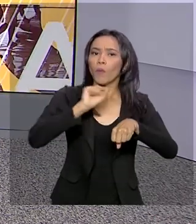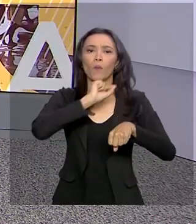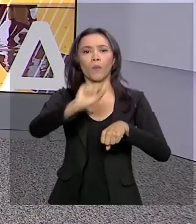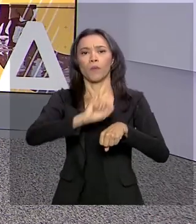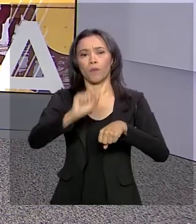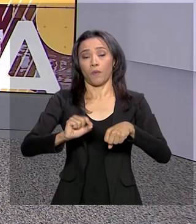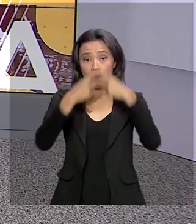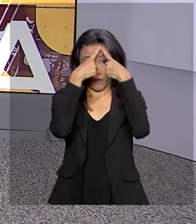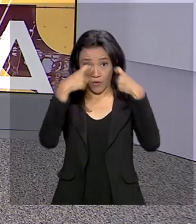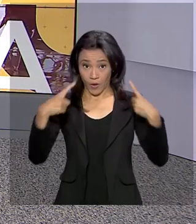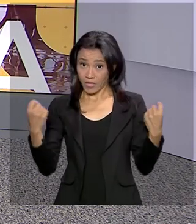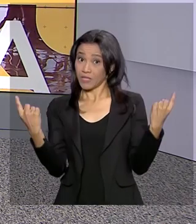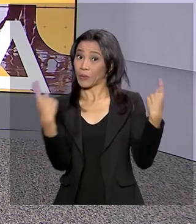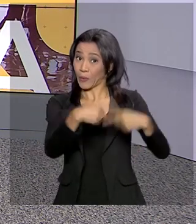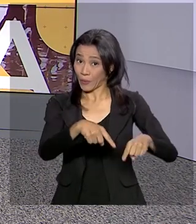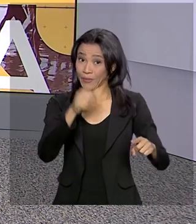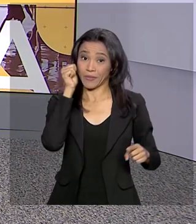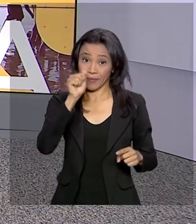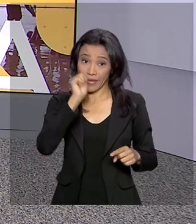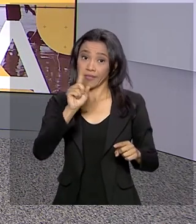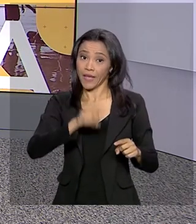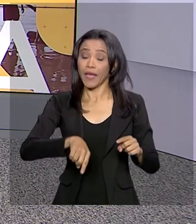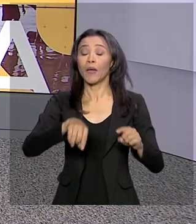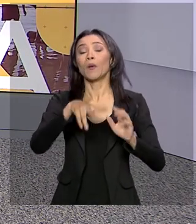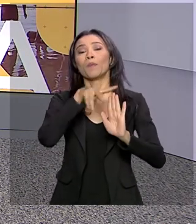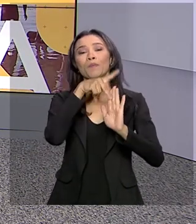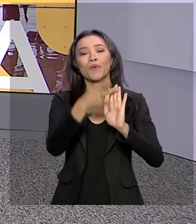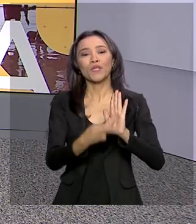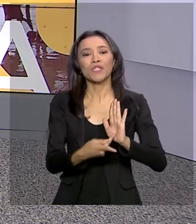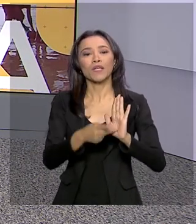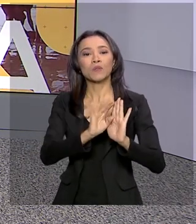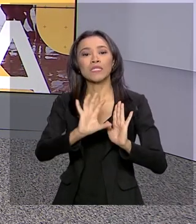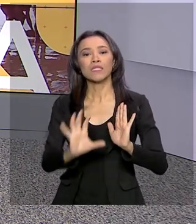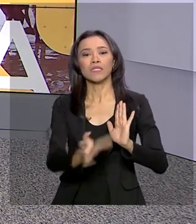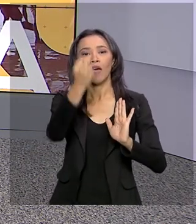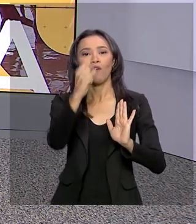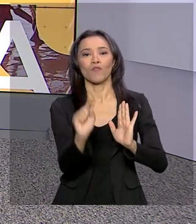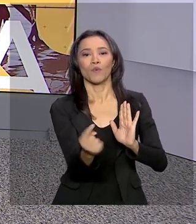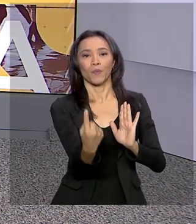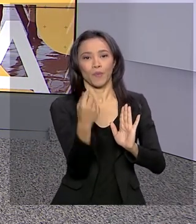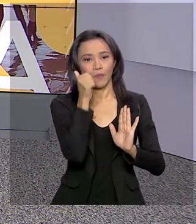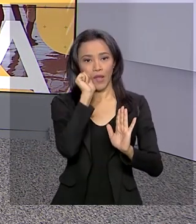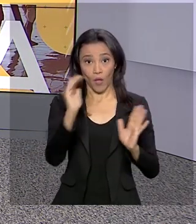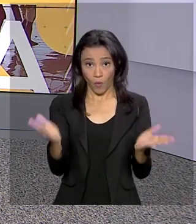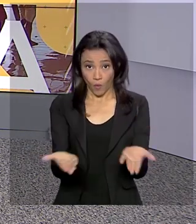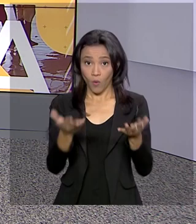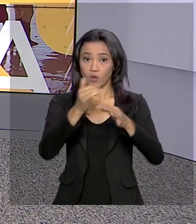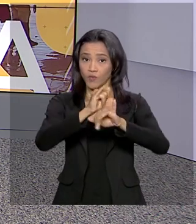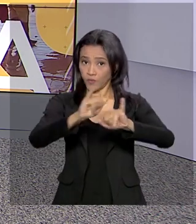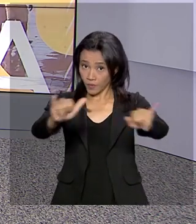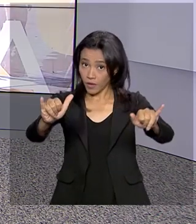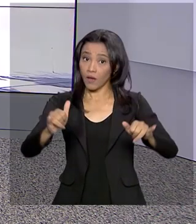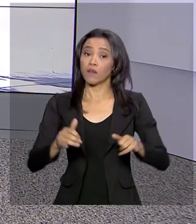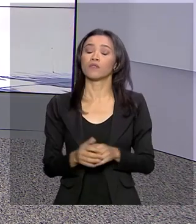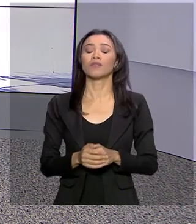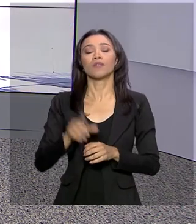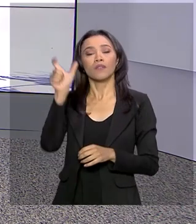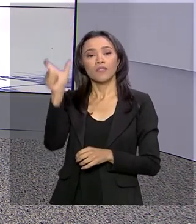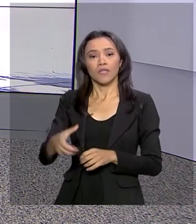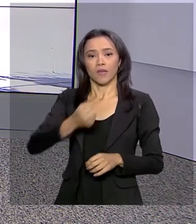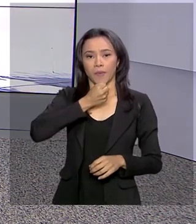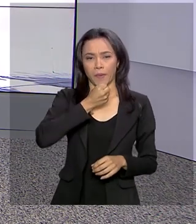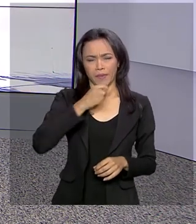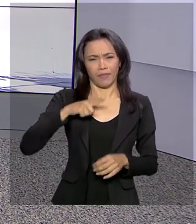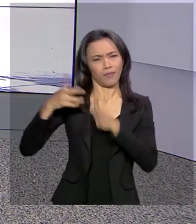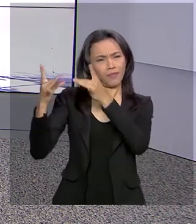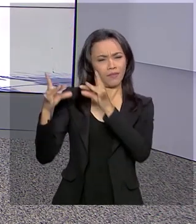violência contra as mulheres. É o projeto Salve Uma Mulher, que vai ser lançado hoje. A repórter Daniele Popov tem